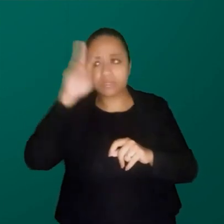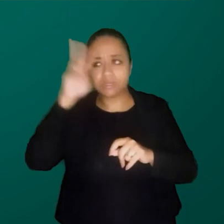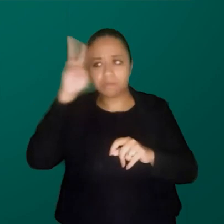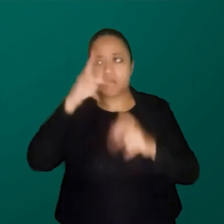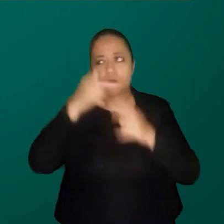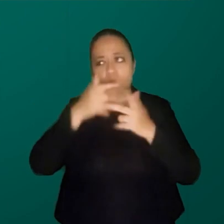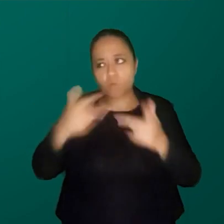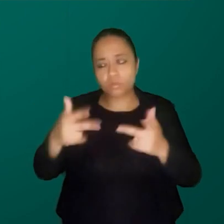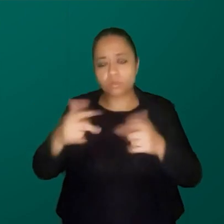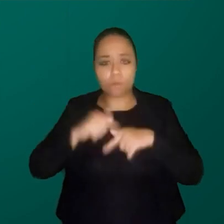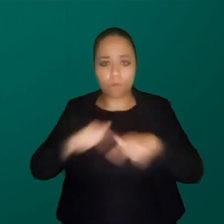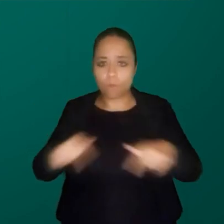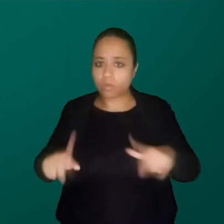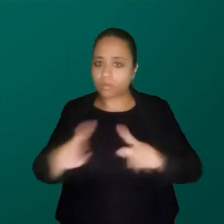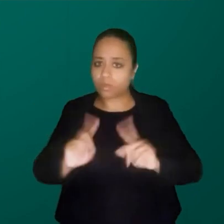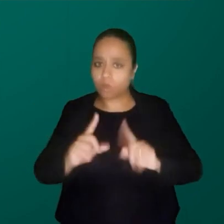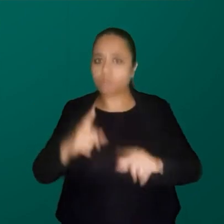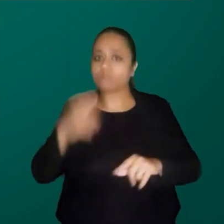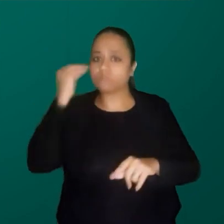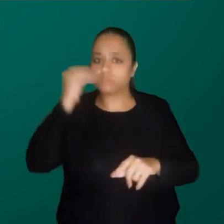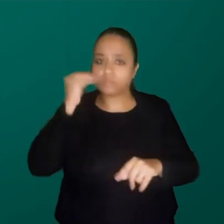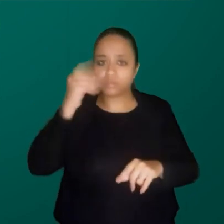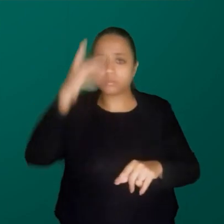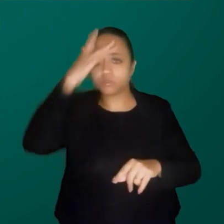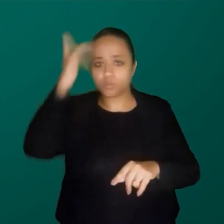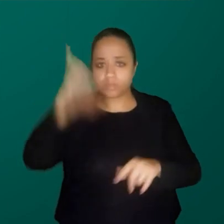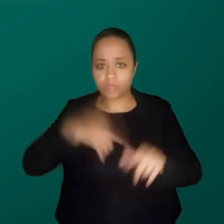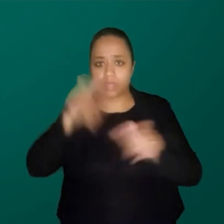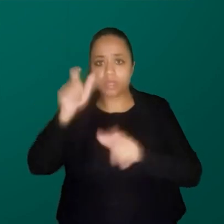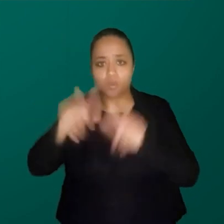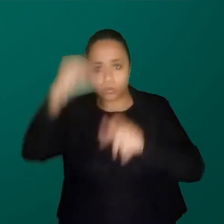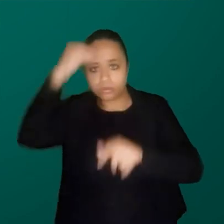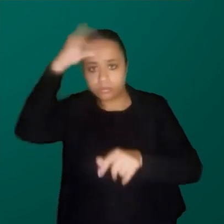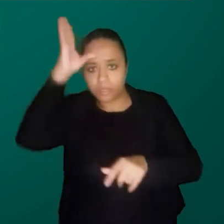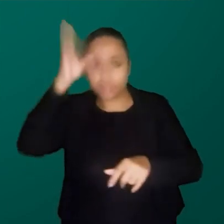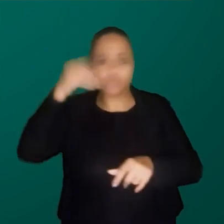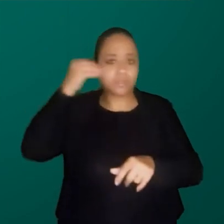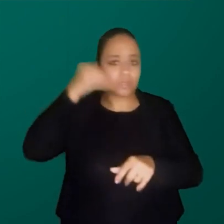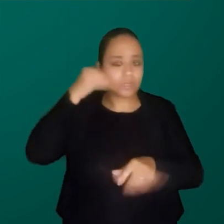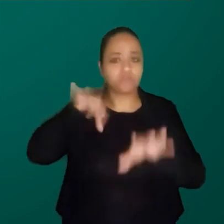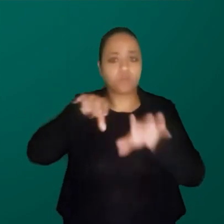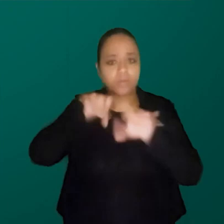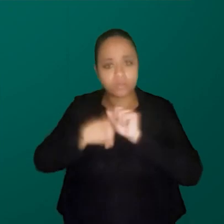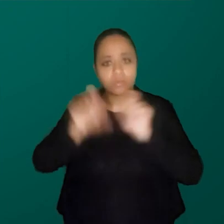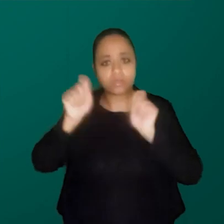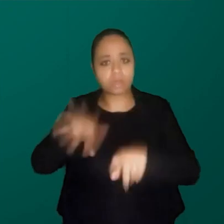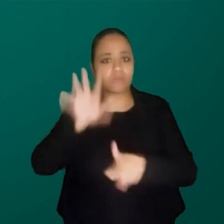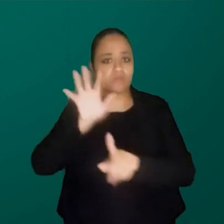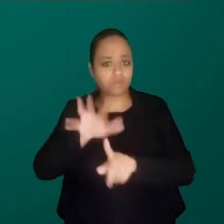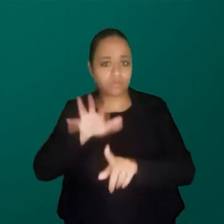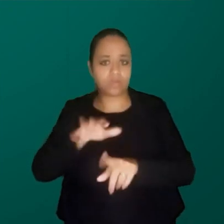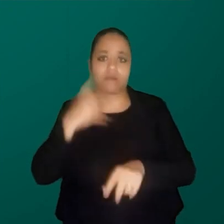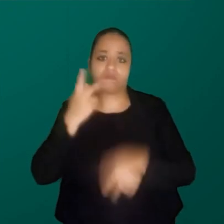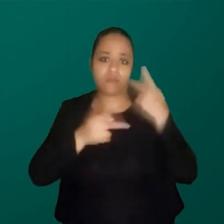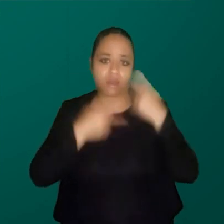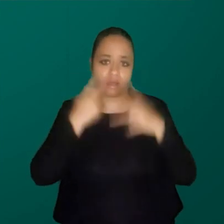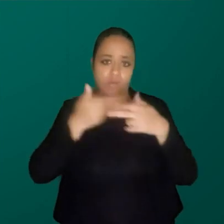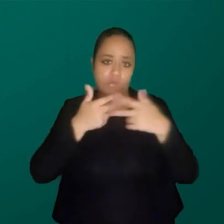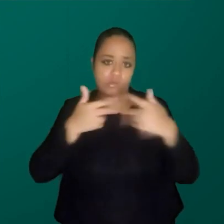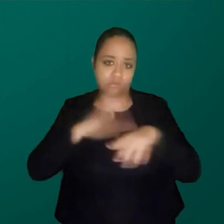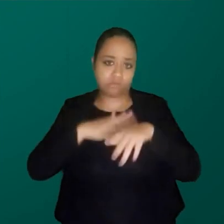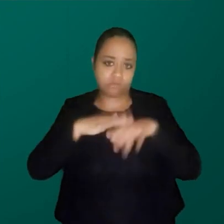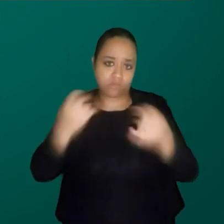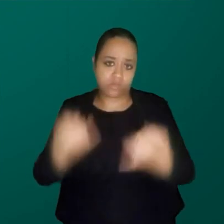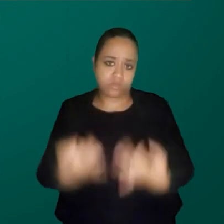coisas não são neutras, que as pessoas têm experiências e informações que vão influenciar a nossa fala. E